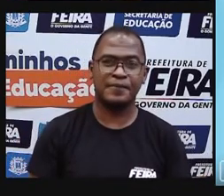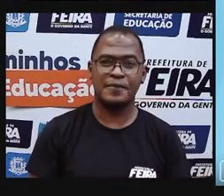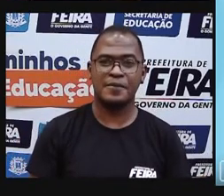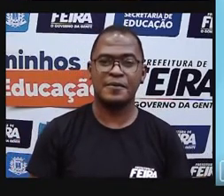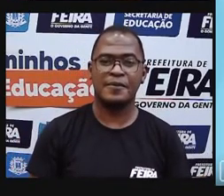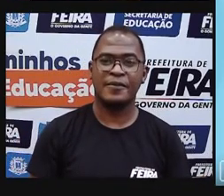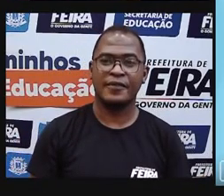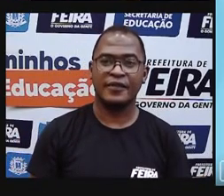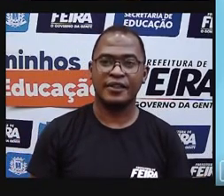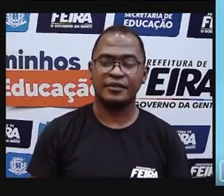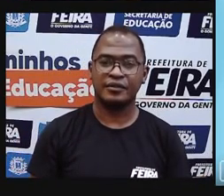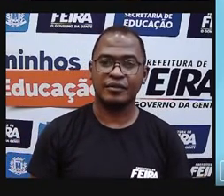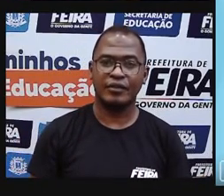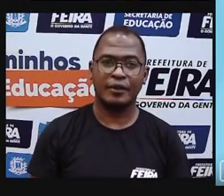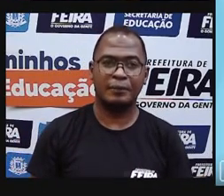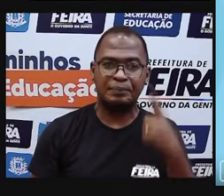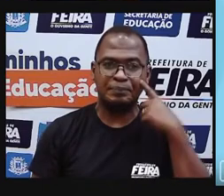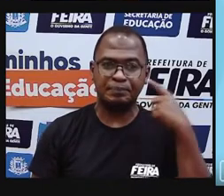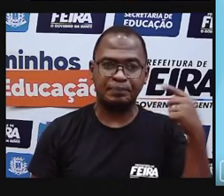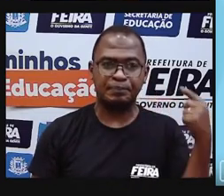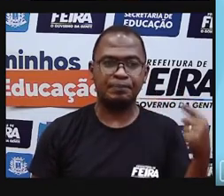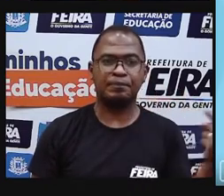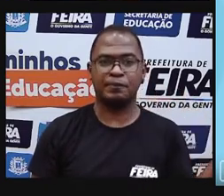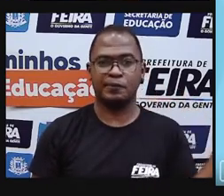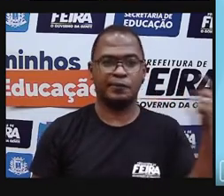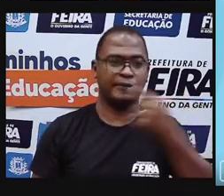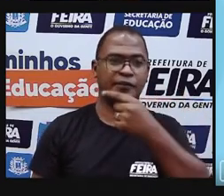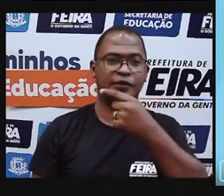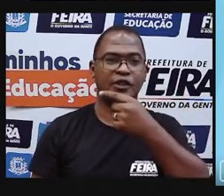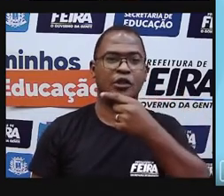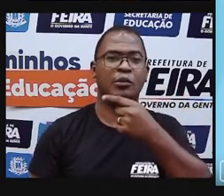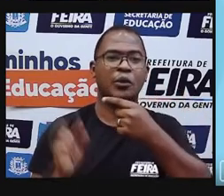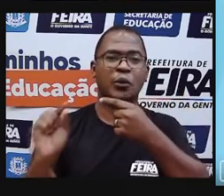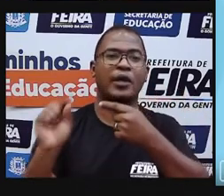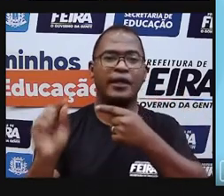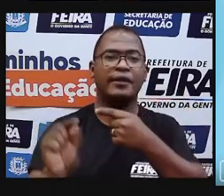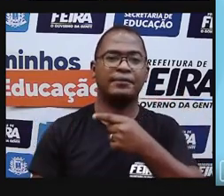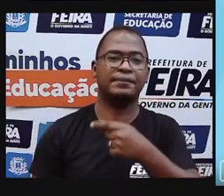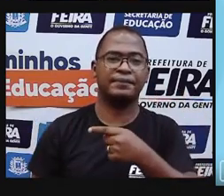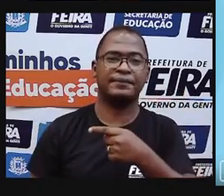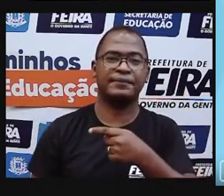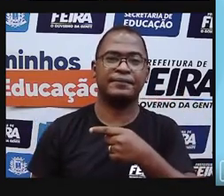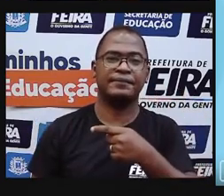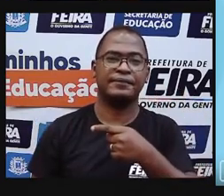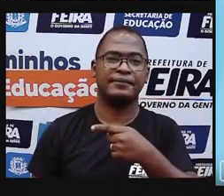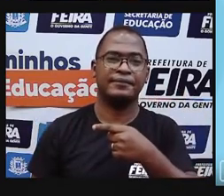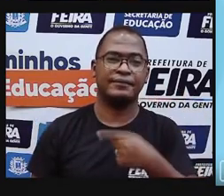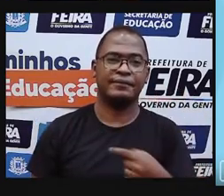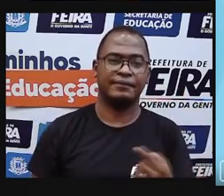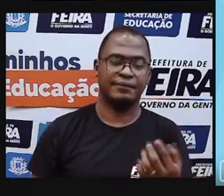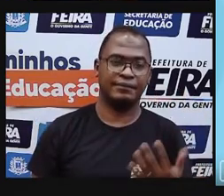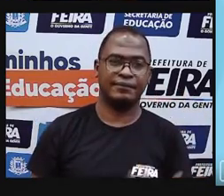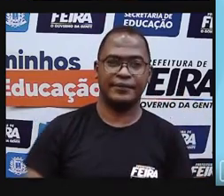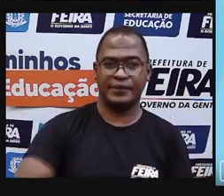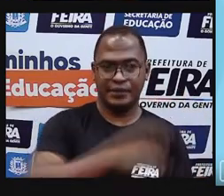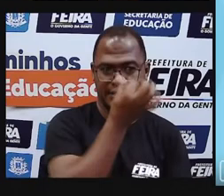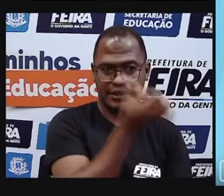Gente, que número é esse que eu estou mostrando para vocês, ó? Aqui nós temos o número seis mil,